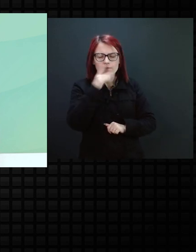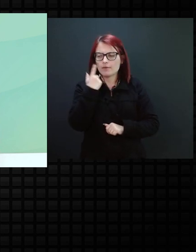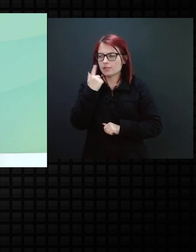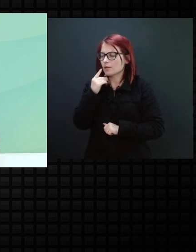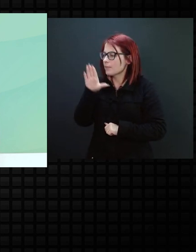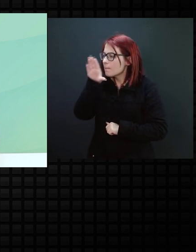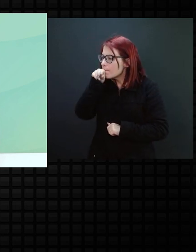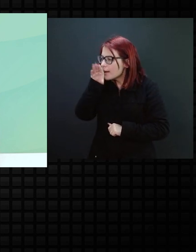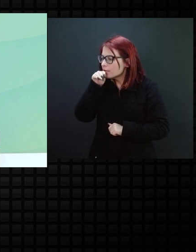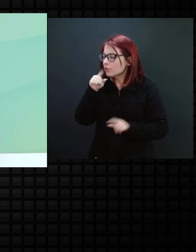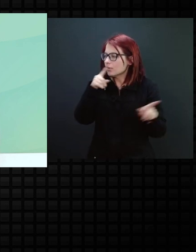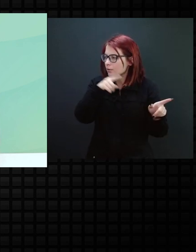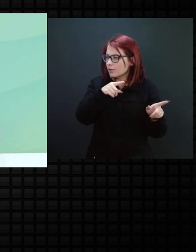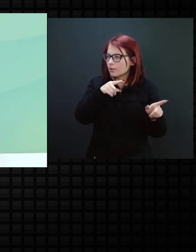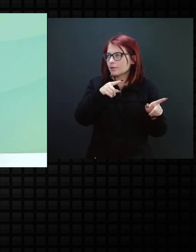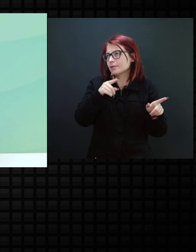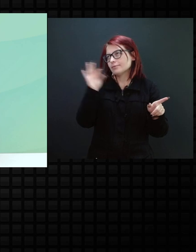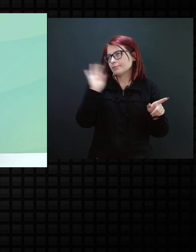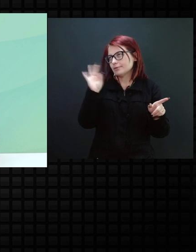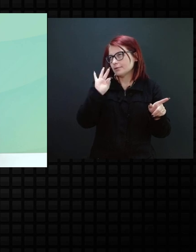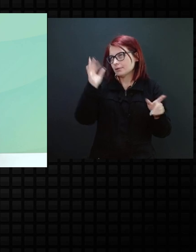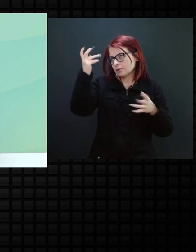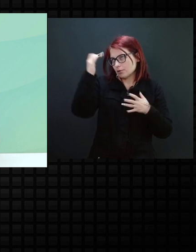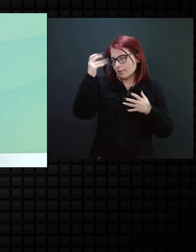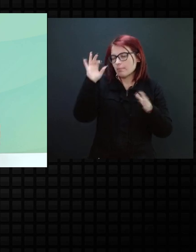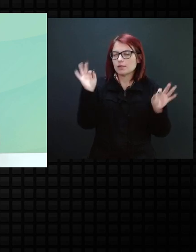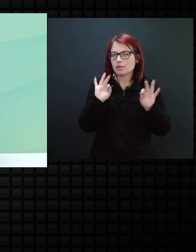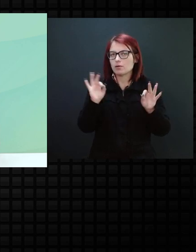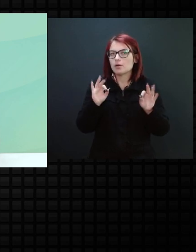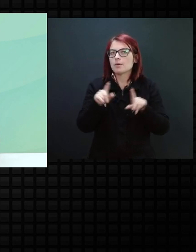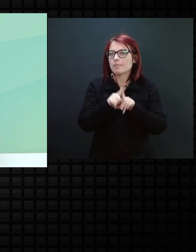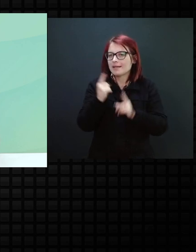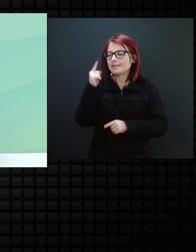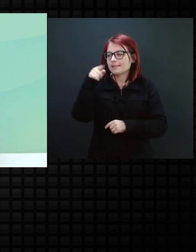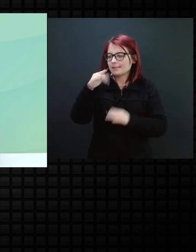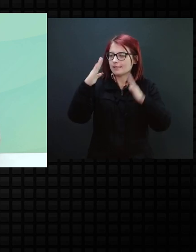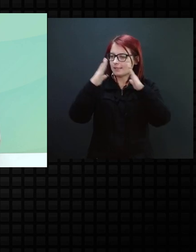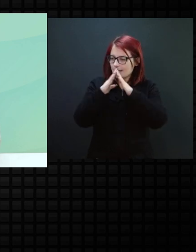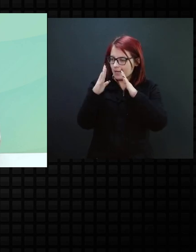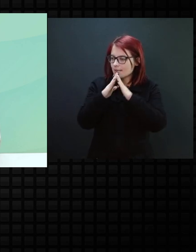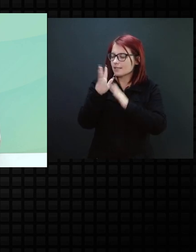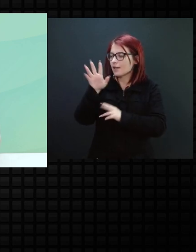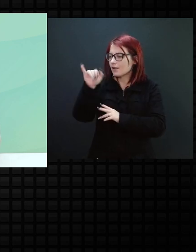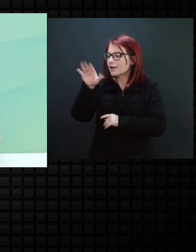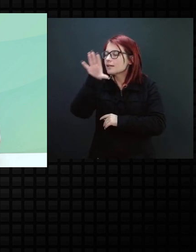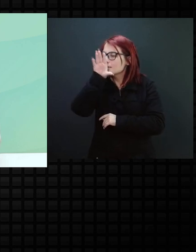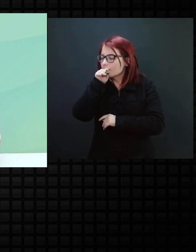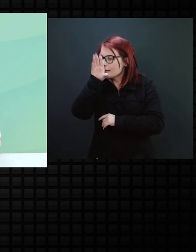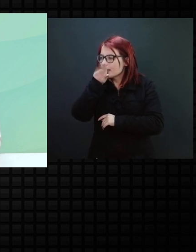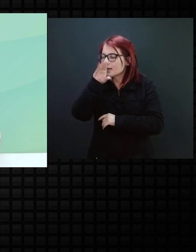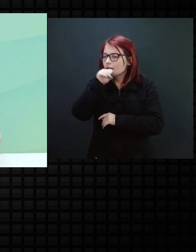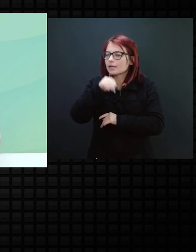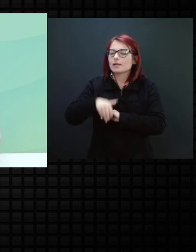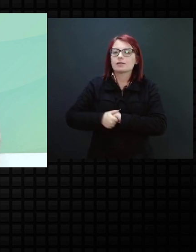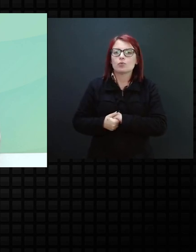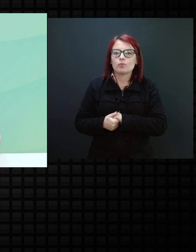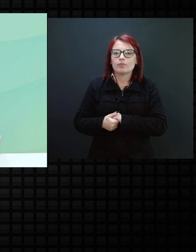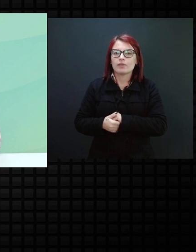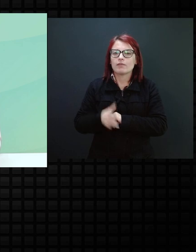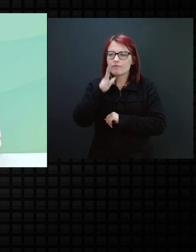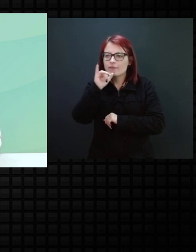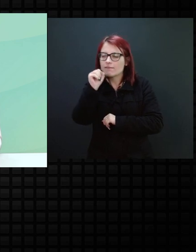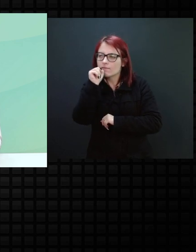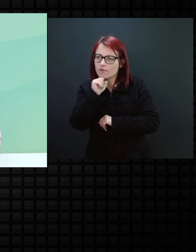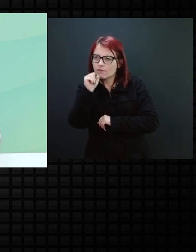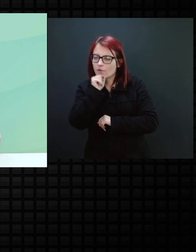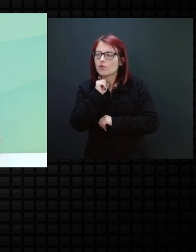tomar banho ali no centro, né, mas pode acontecer, mas em casa vai ter esse patinho, se ele for na avó, a mesma questão de,